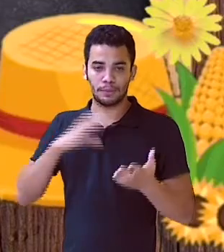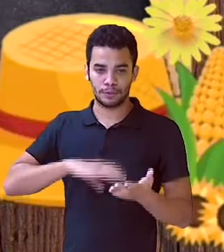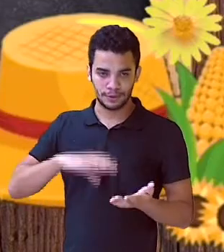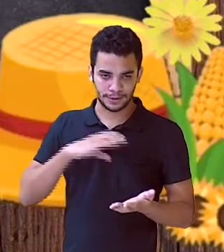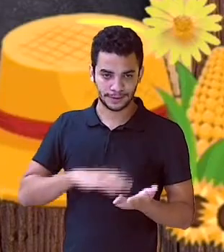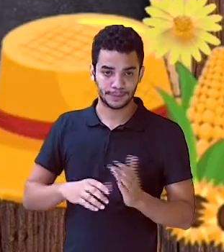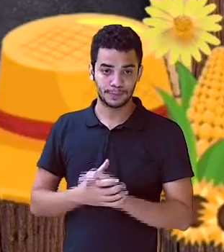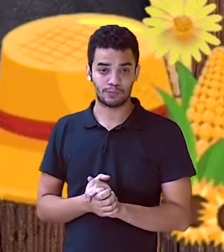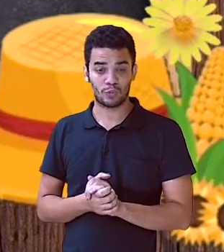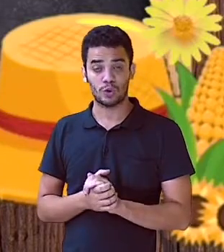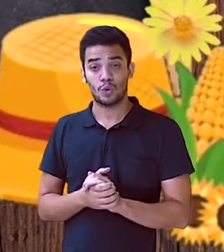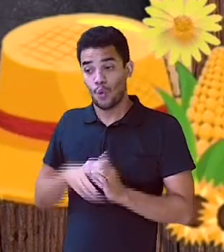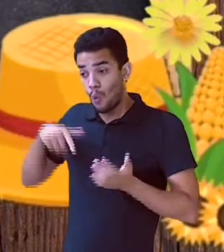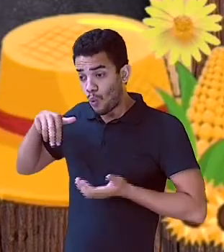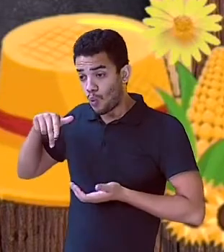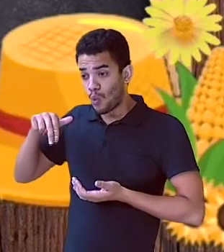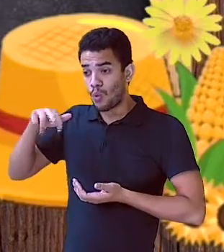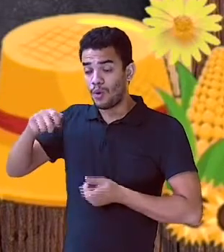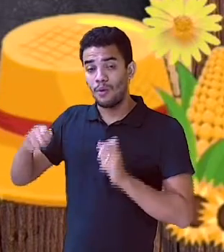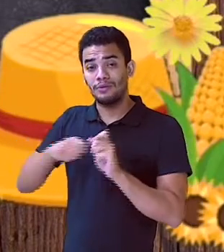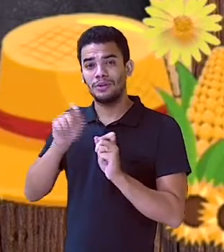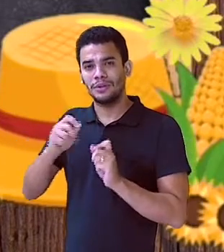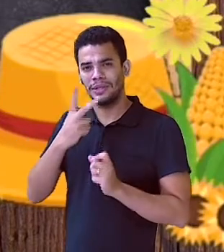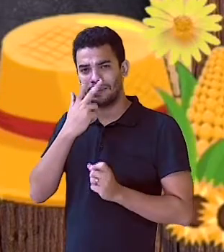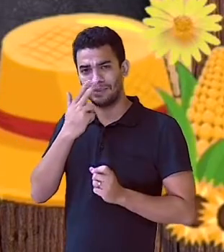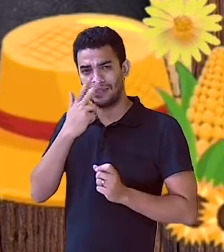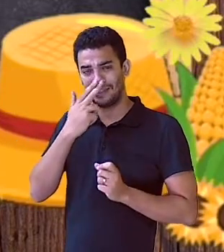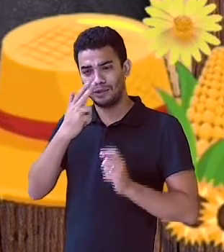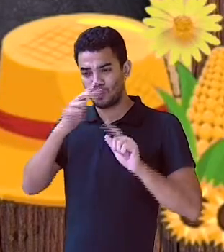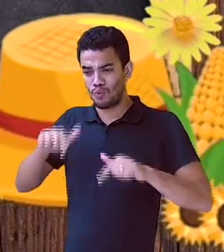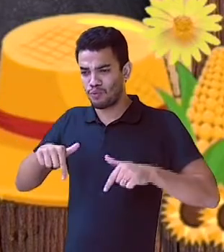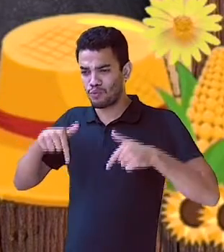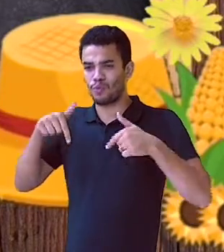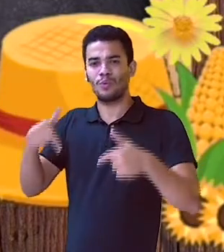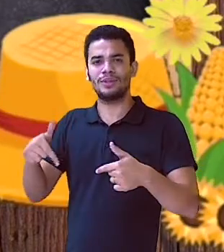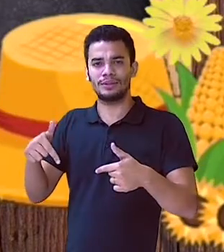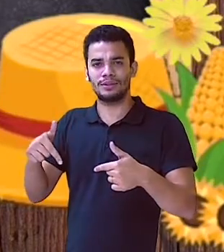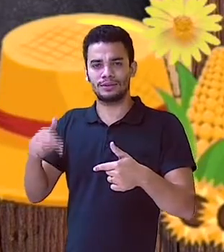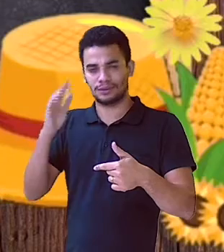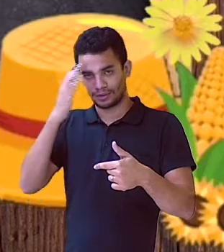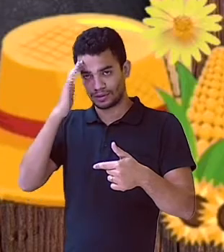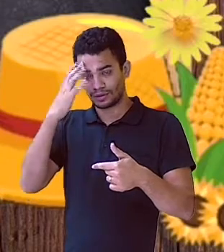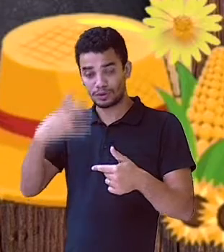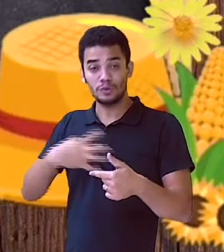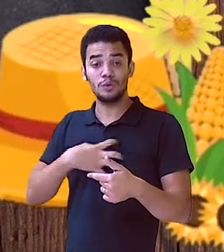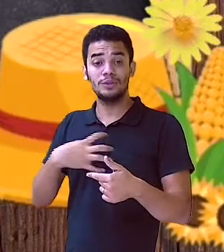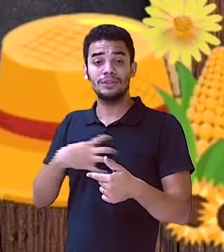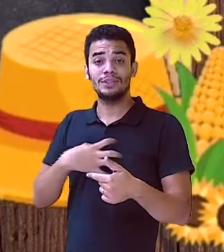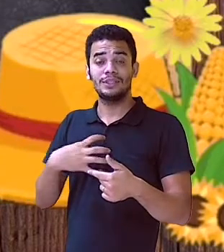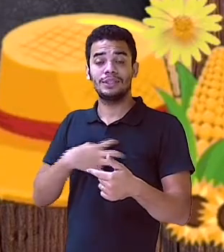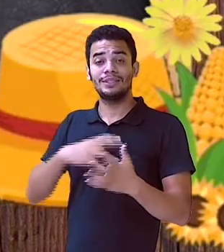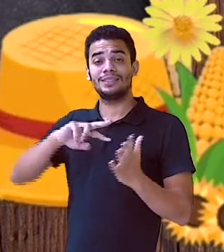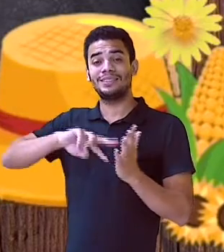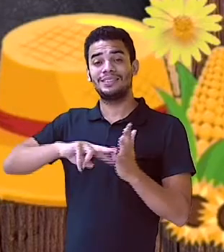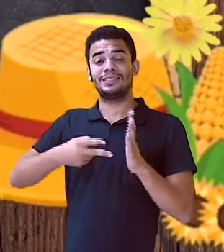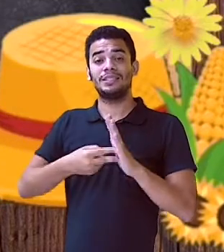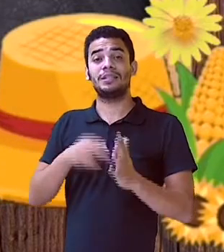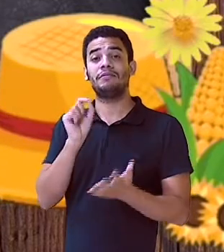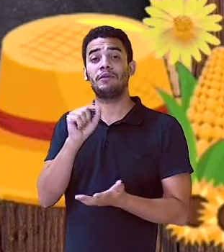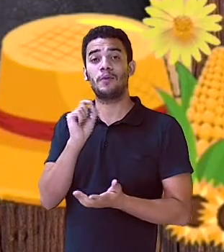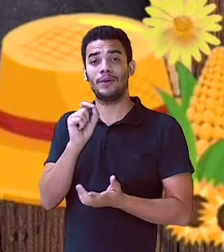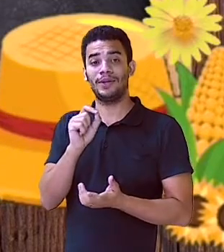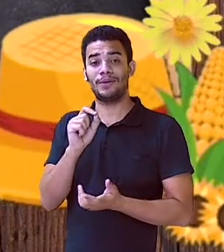Isso. E quando esse verbo expressa essa ação, esse significado de ação, significa que esse é um